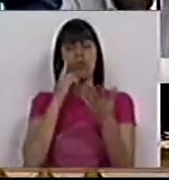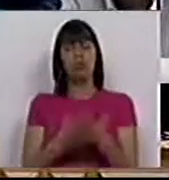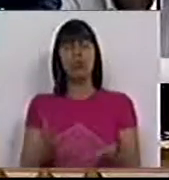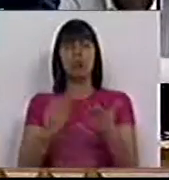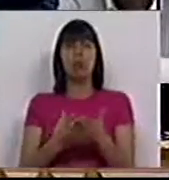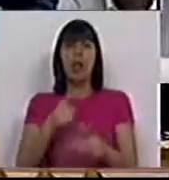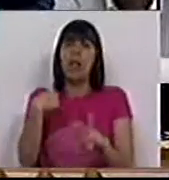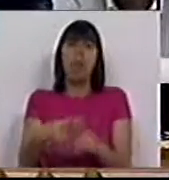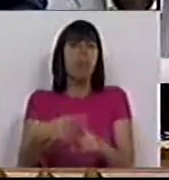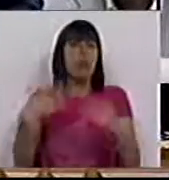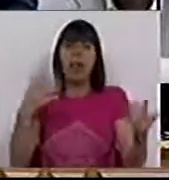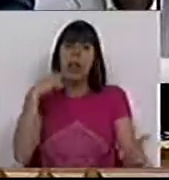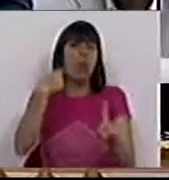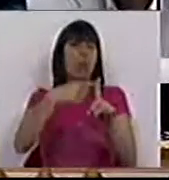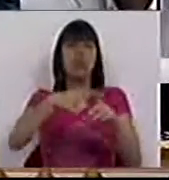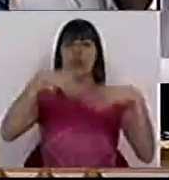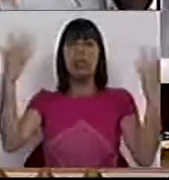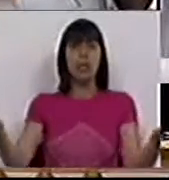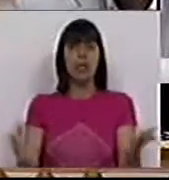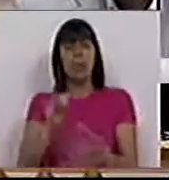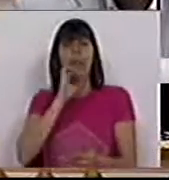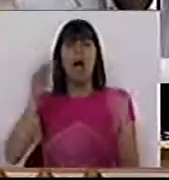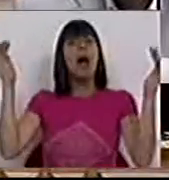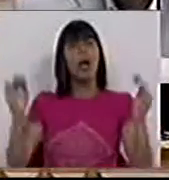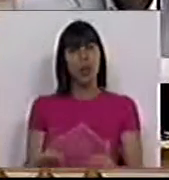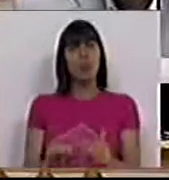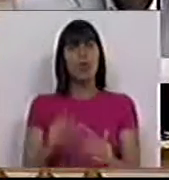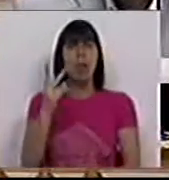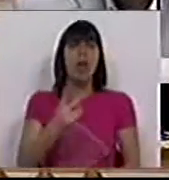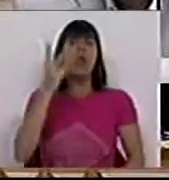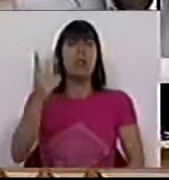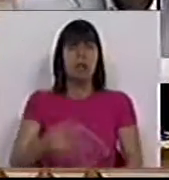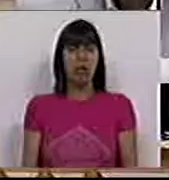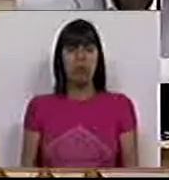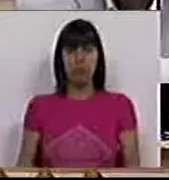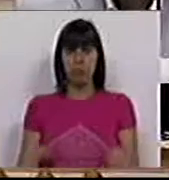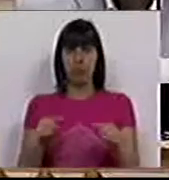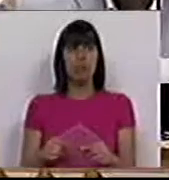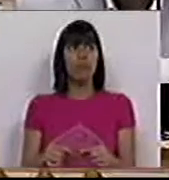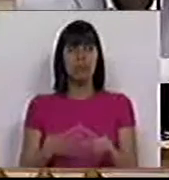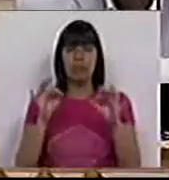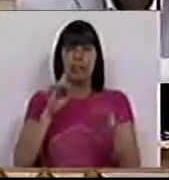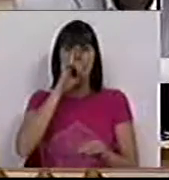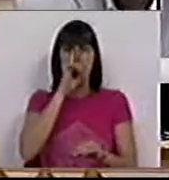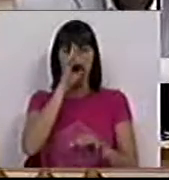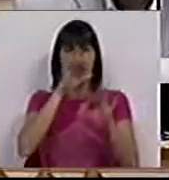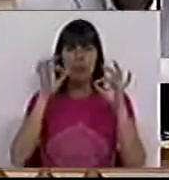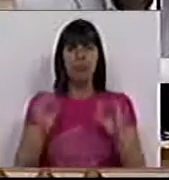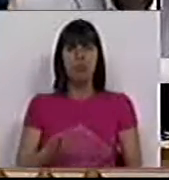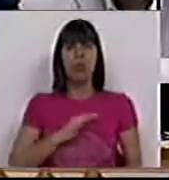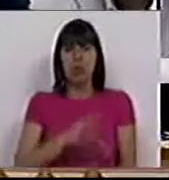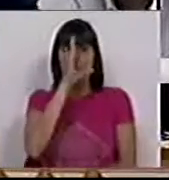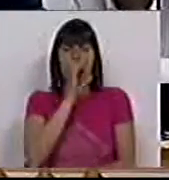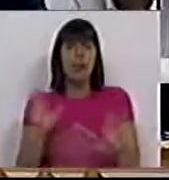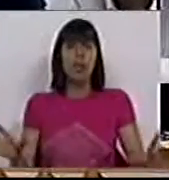estudo tão positivo, tão positivo, que até dá para reduzir para 2 anos. Isto é uma mentira, Sr.